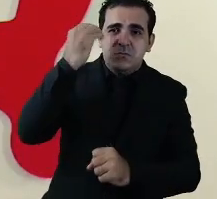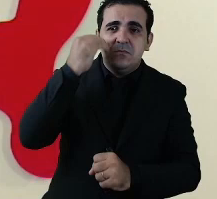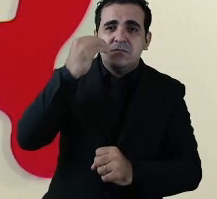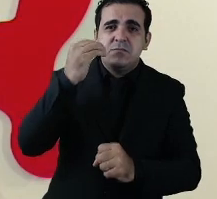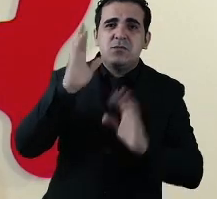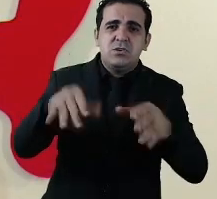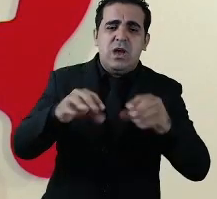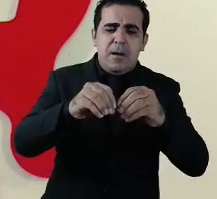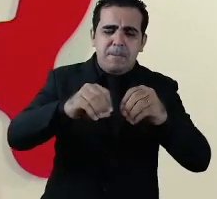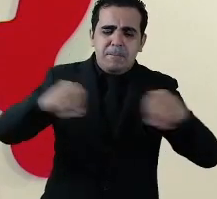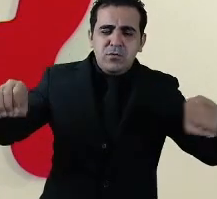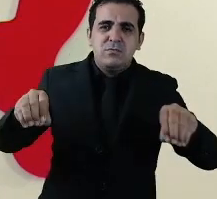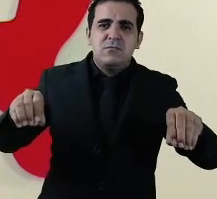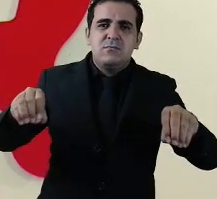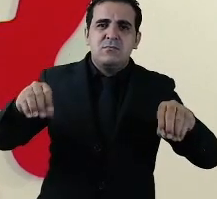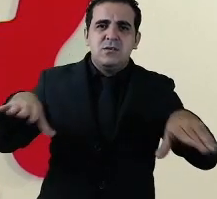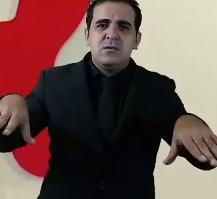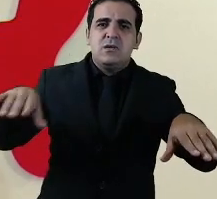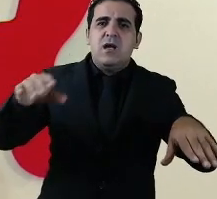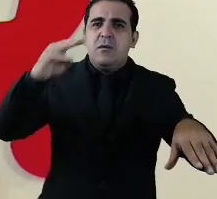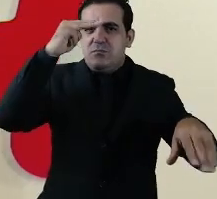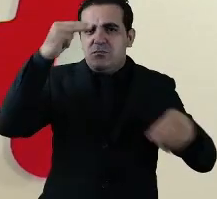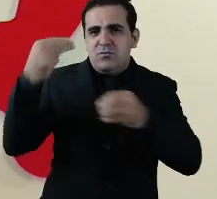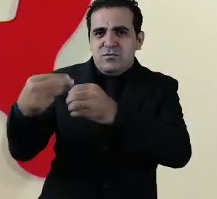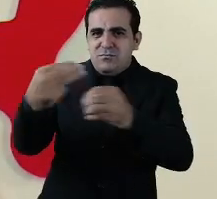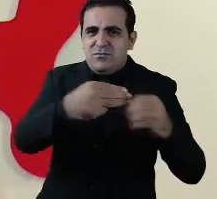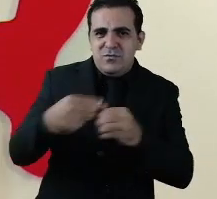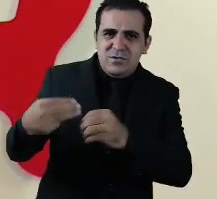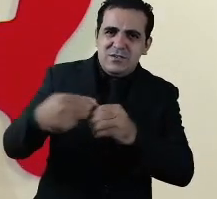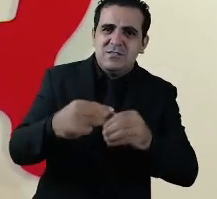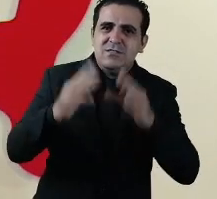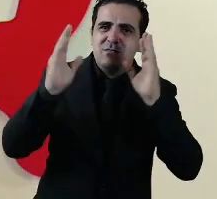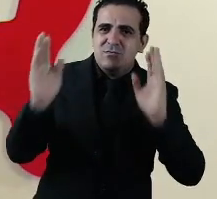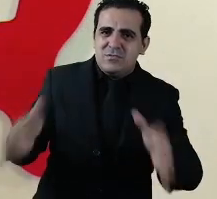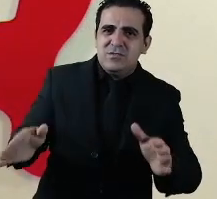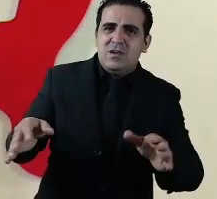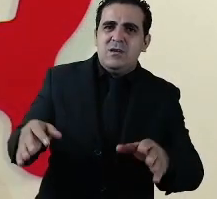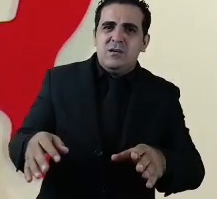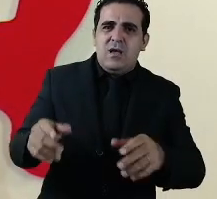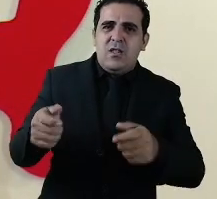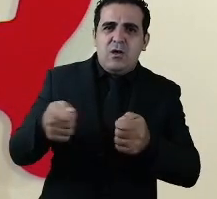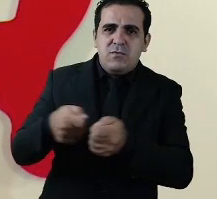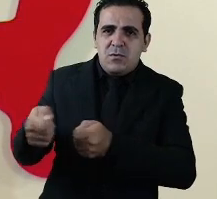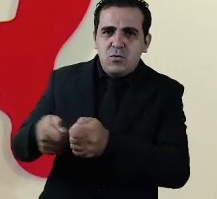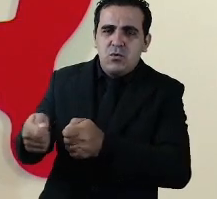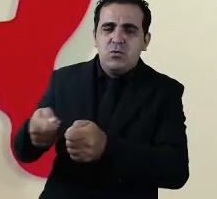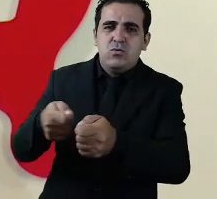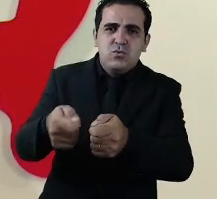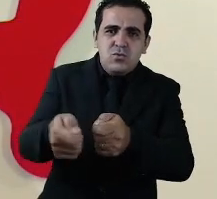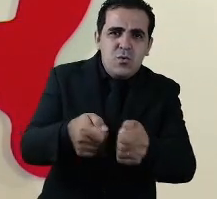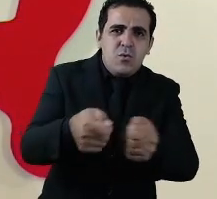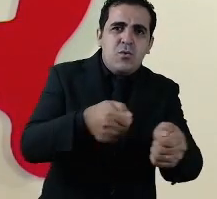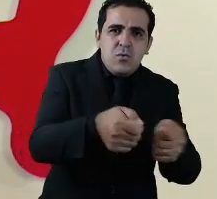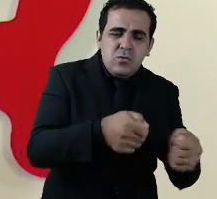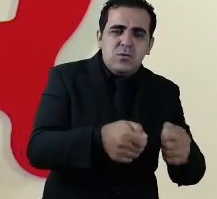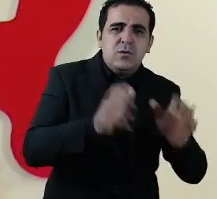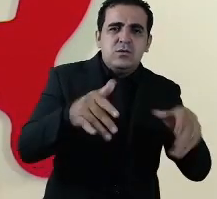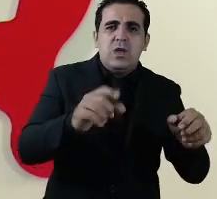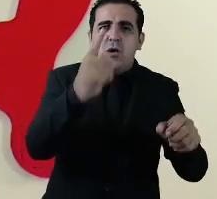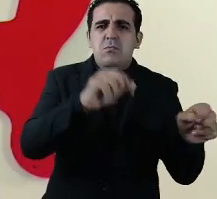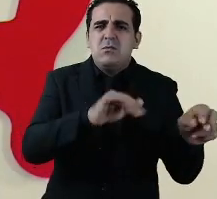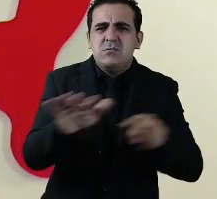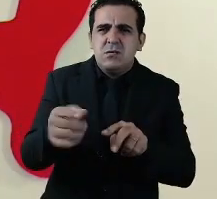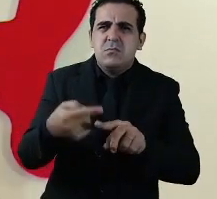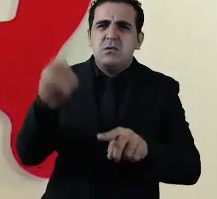descentralização aos municípios de um modo geral nós tivemos a manutenção do controle nos municípios isto há algumas semanas